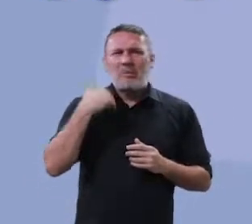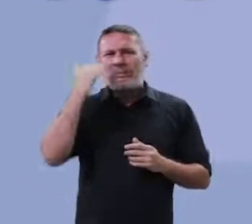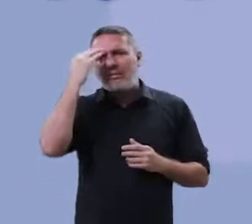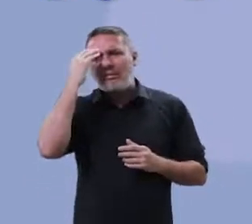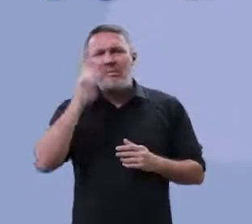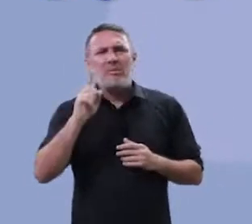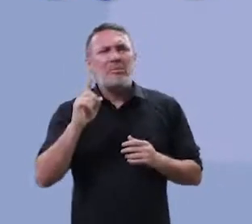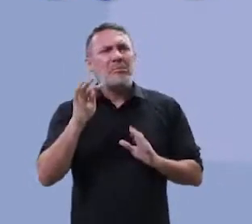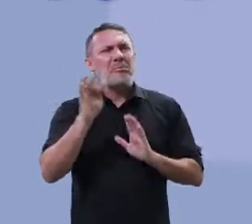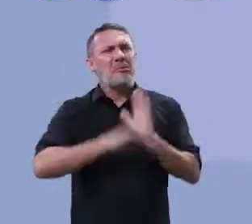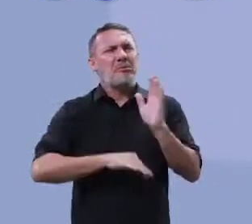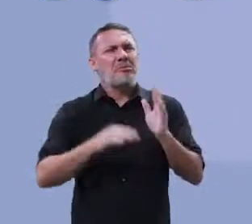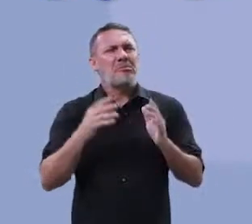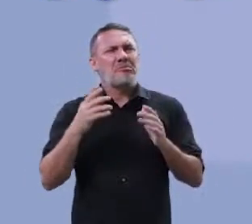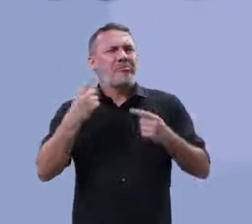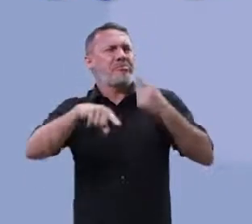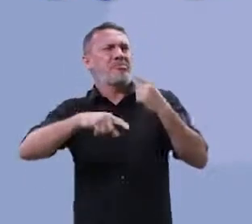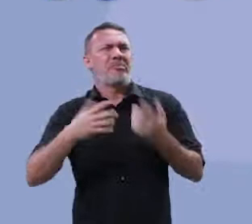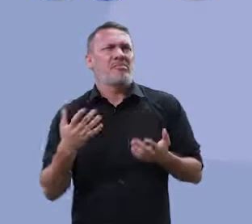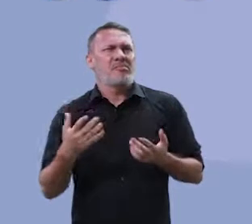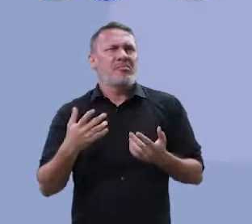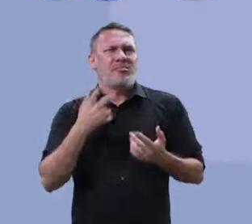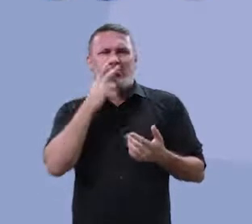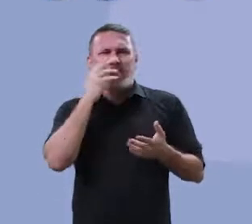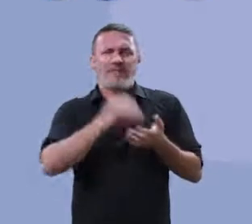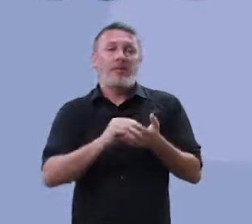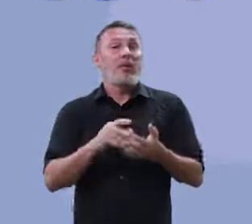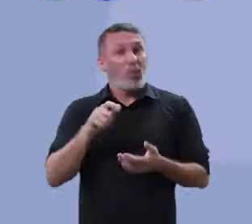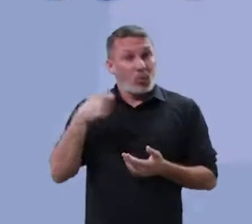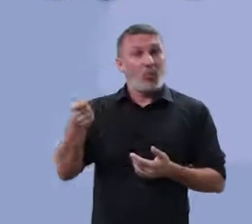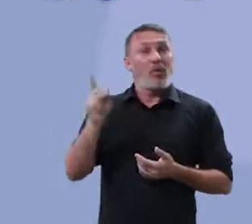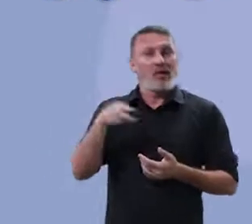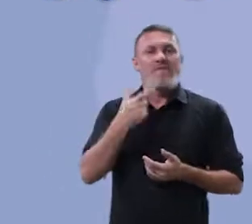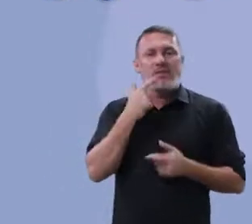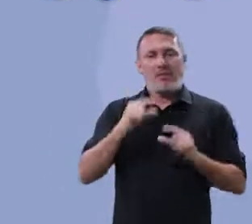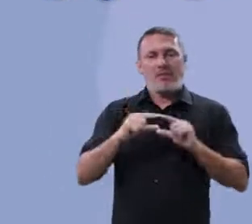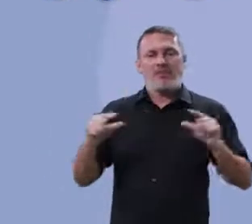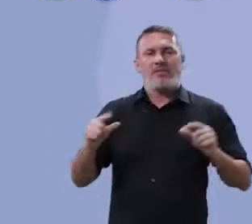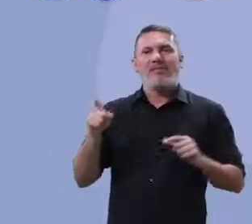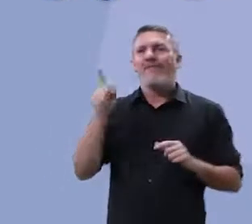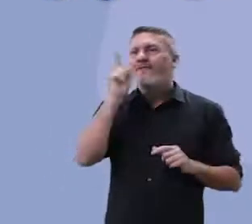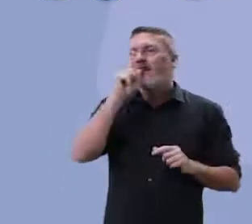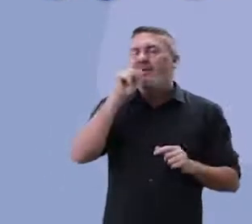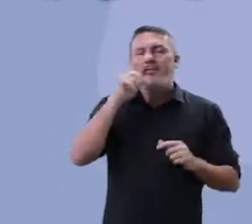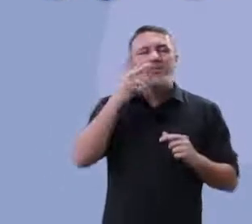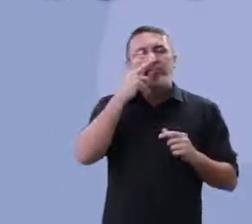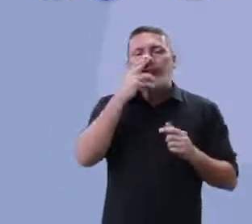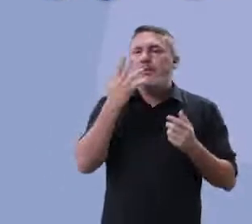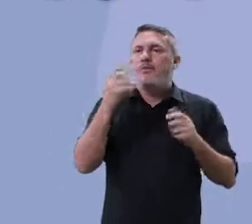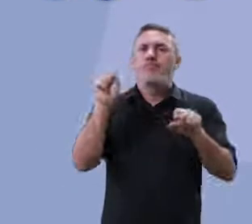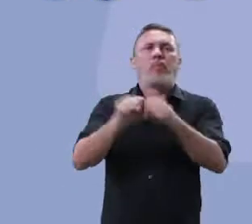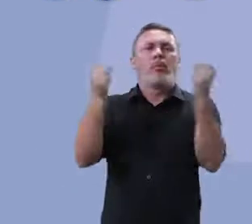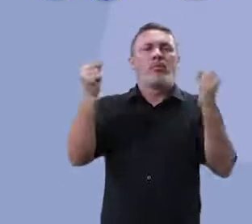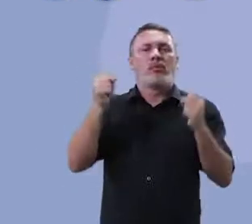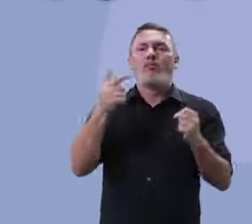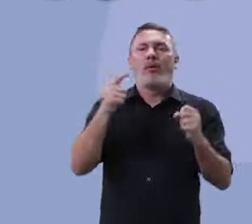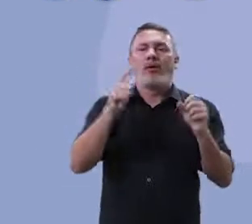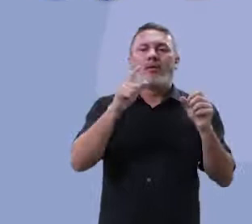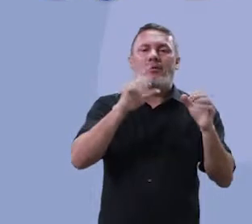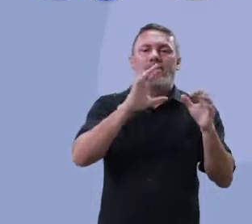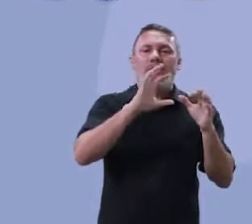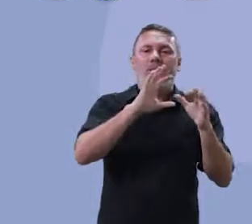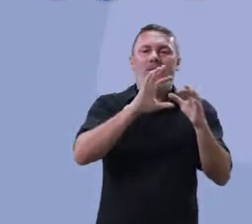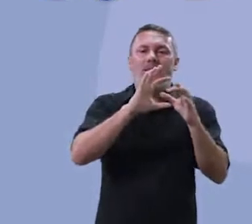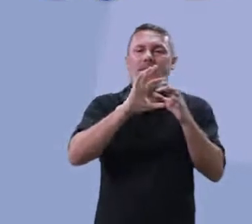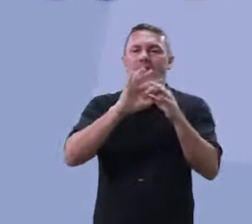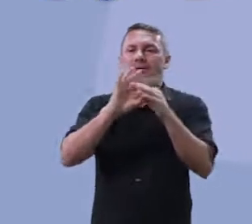mais ou menos, o que o texto está dizendo. É isso que é o truncamento. Há uma falha interpretativa. Há uma quebra ali.